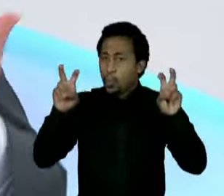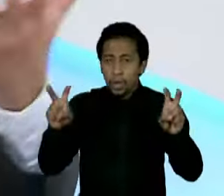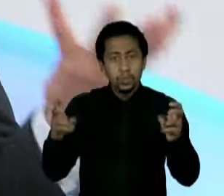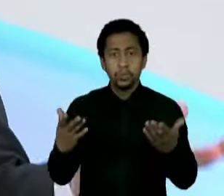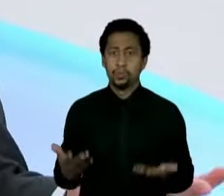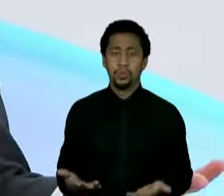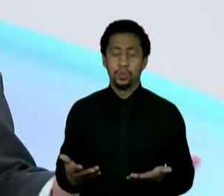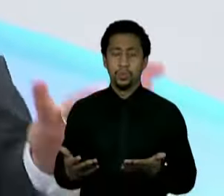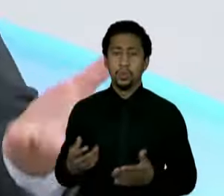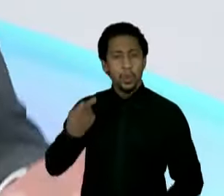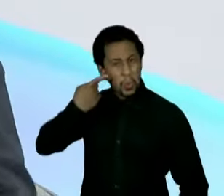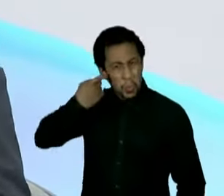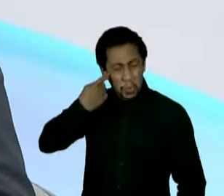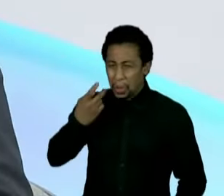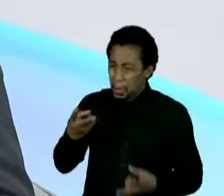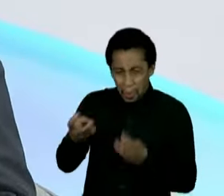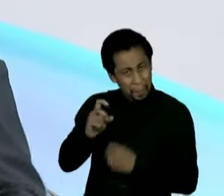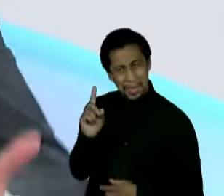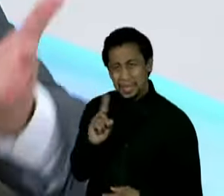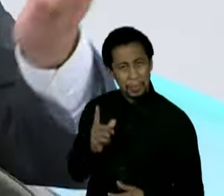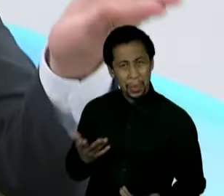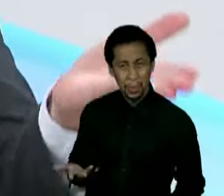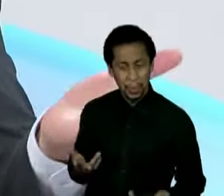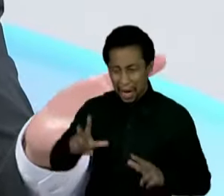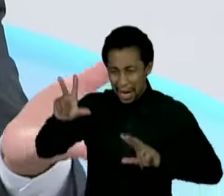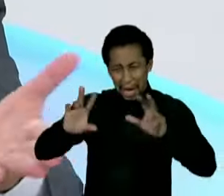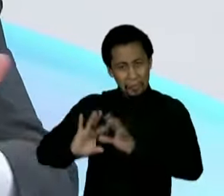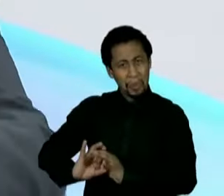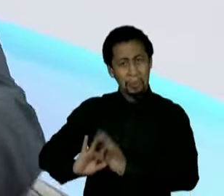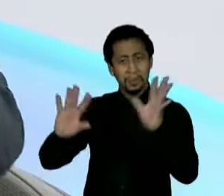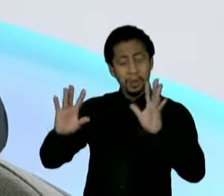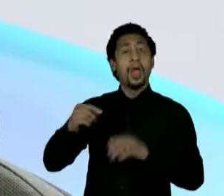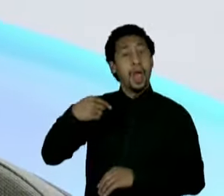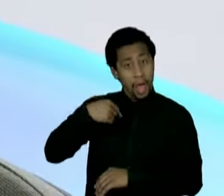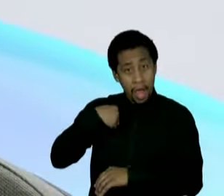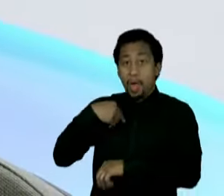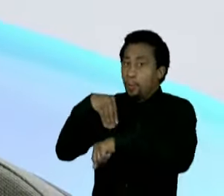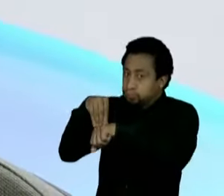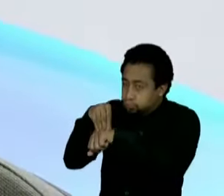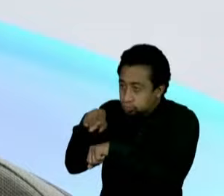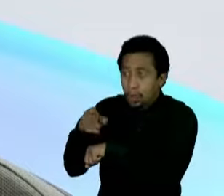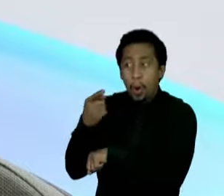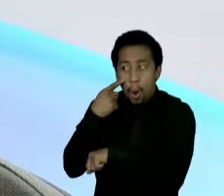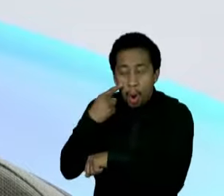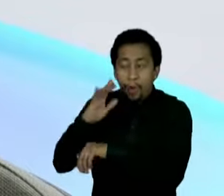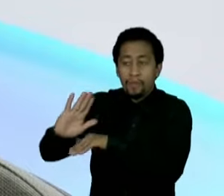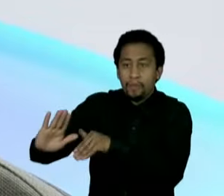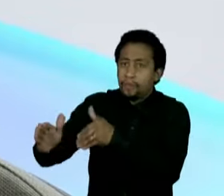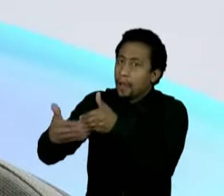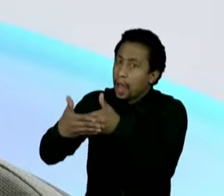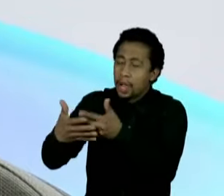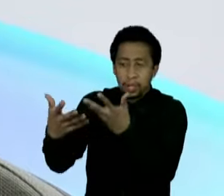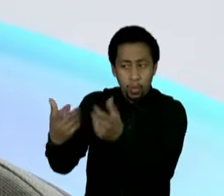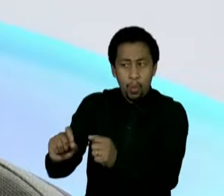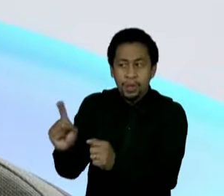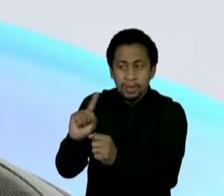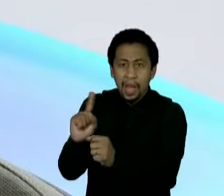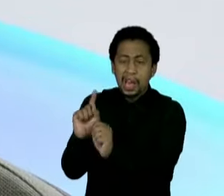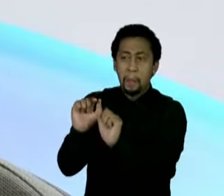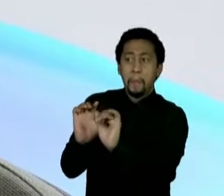é possível que eles não percebessem que isso ia acontecer. Quantas vezes eu sugeri para eles, façam um fechamento de cumbica, para a gente poder